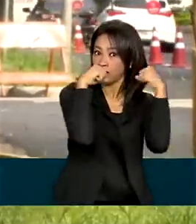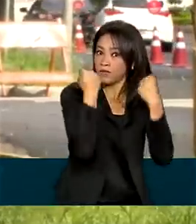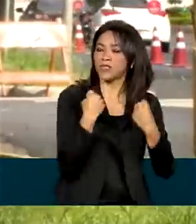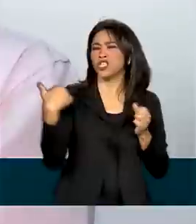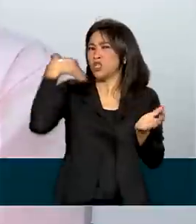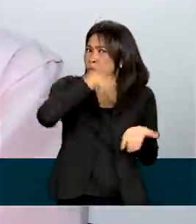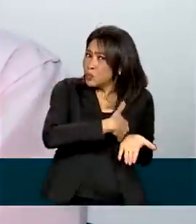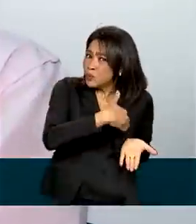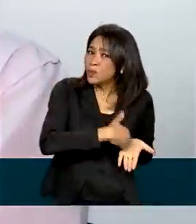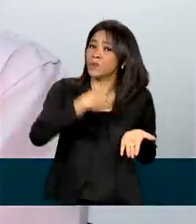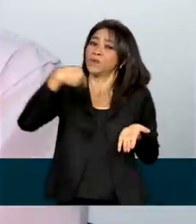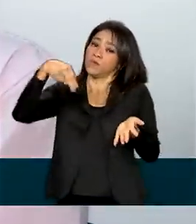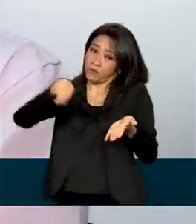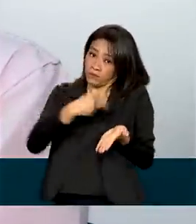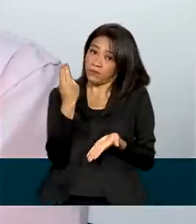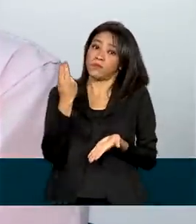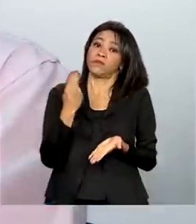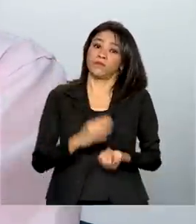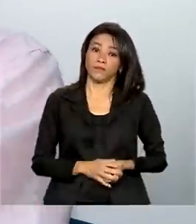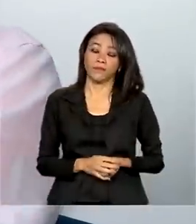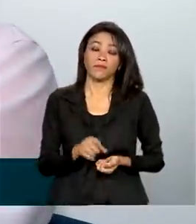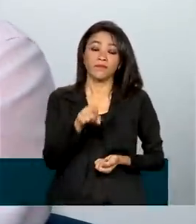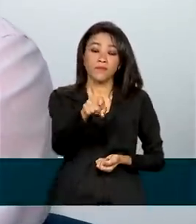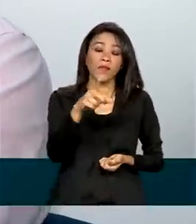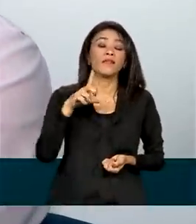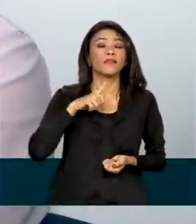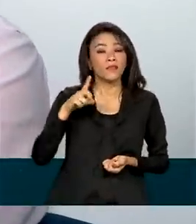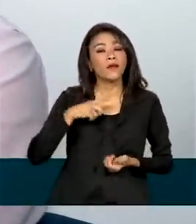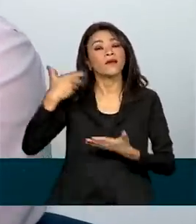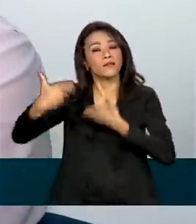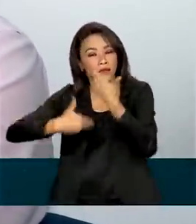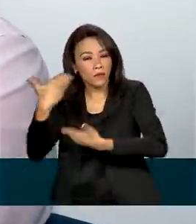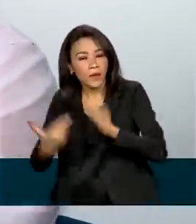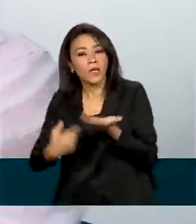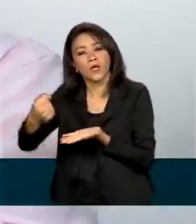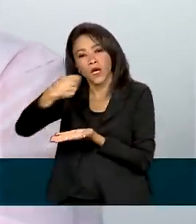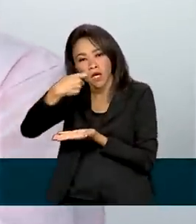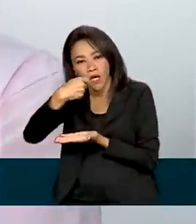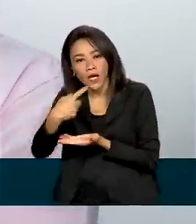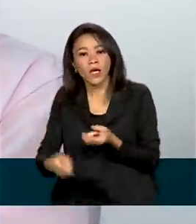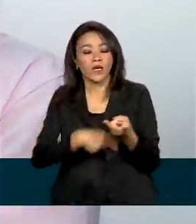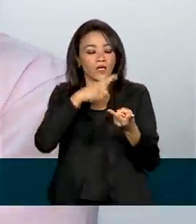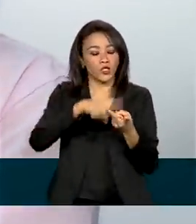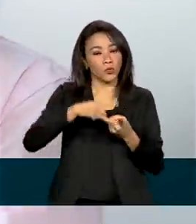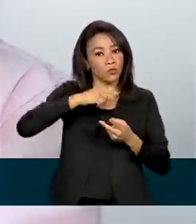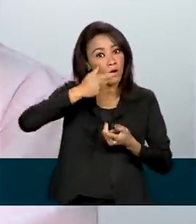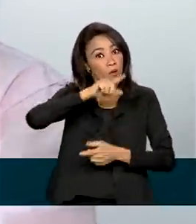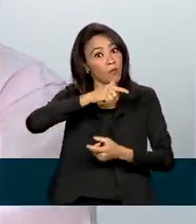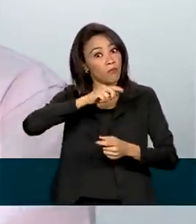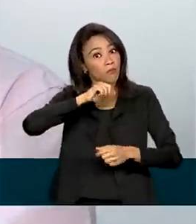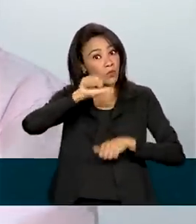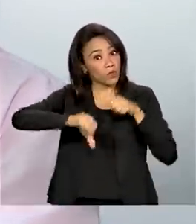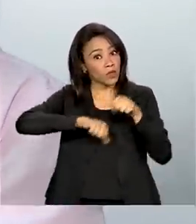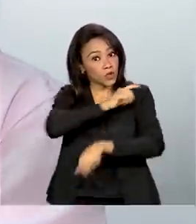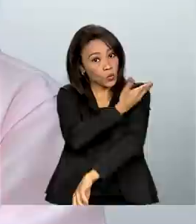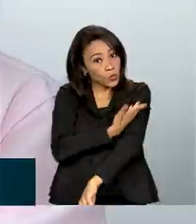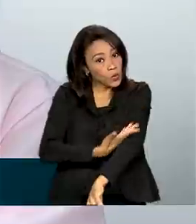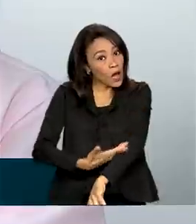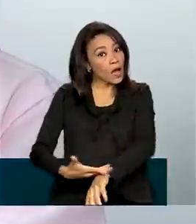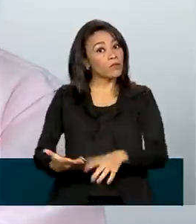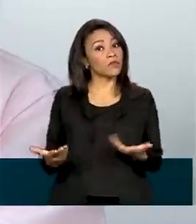de cirurgia. Há possibilidades com tratamento medicamentoso e mudança de hábitos desses